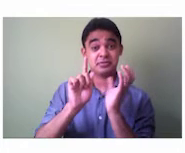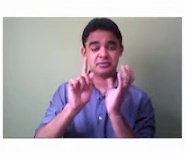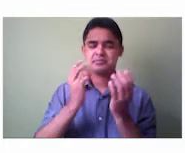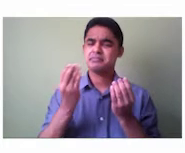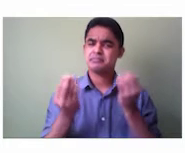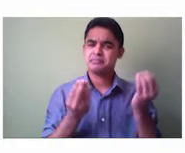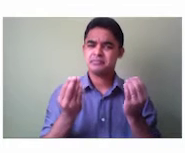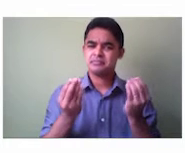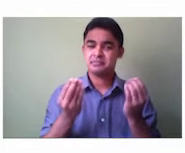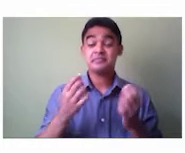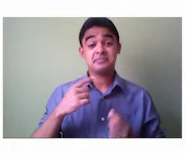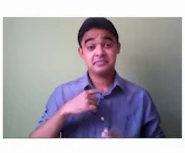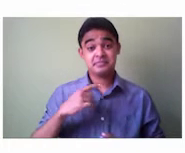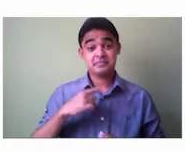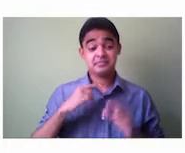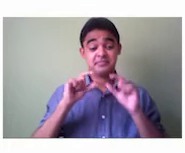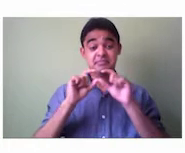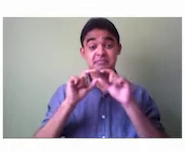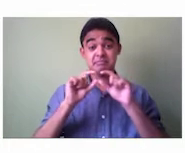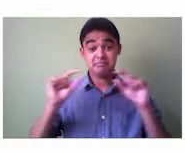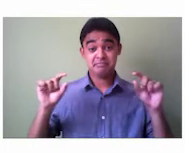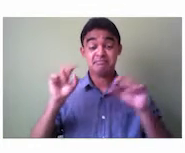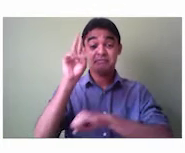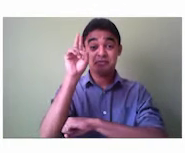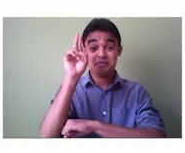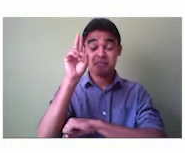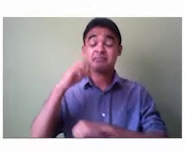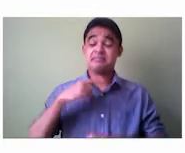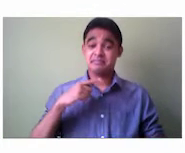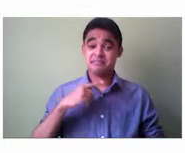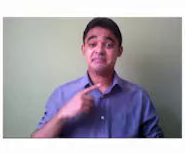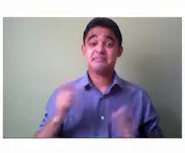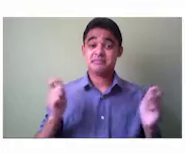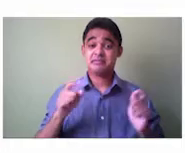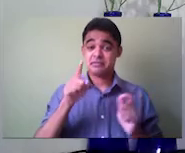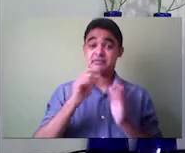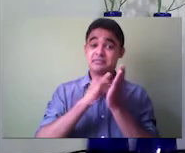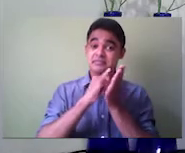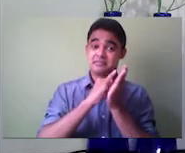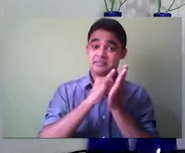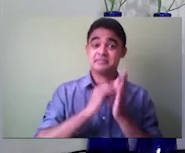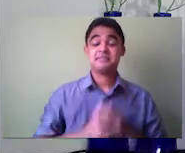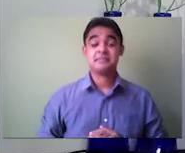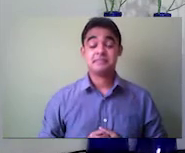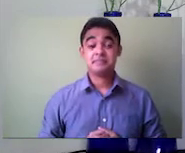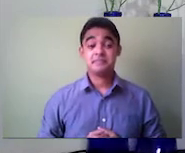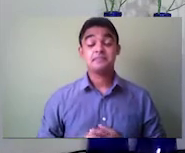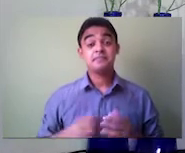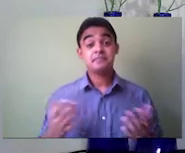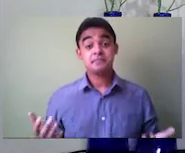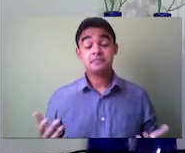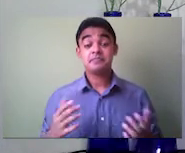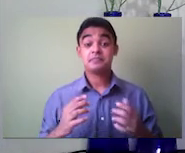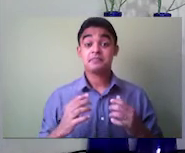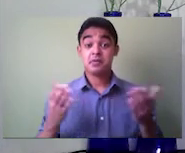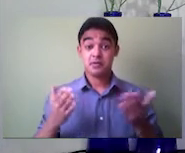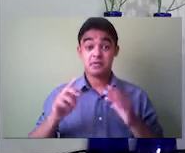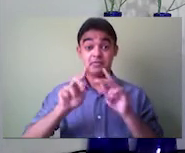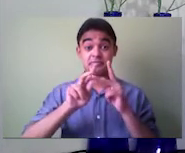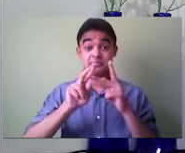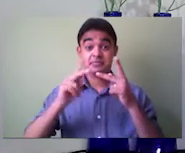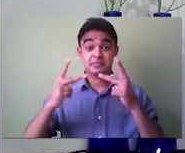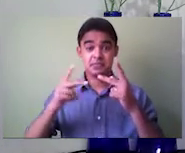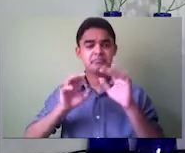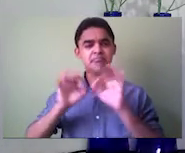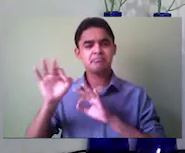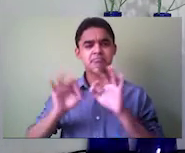programação você acompanha no Instagram, Centro Acadêmico, em arroba cagel.unifap. Já em clima de fim de ano, a Pró-Reitoria de Gestão